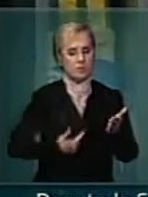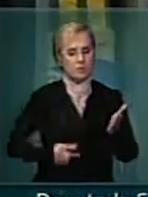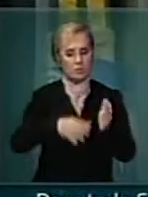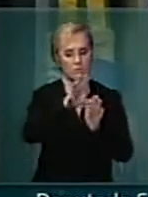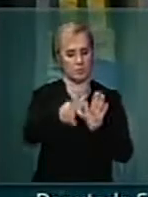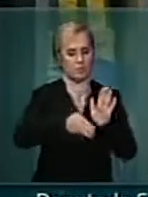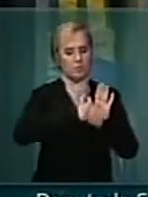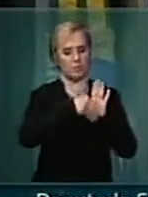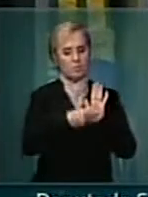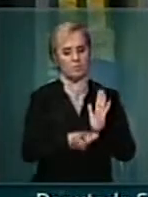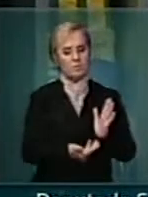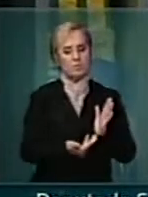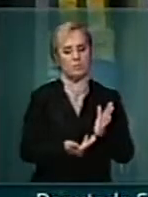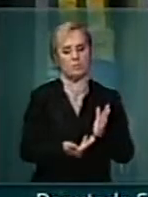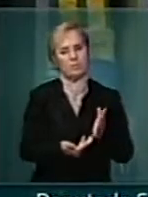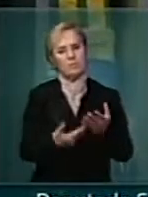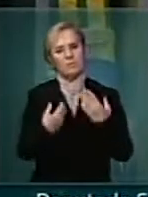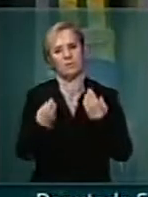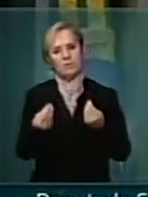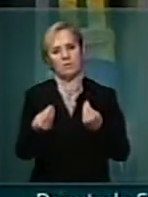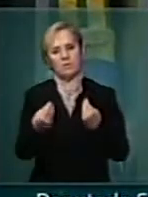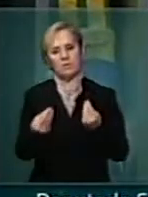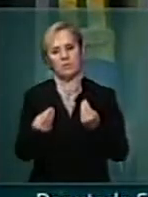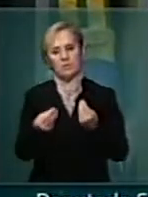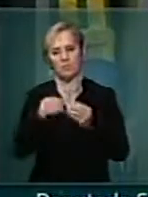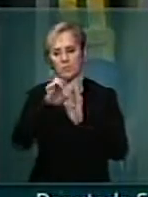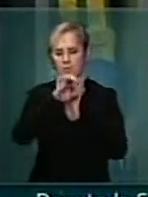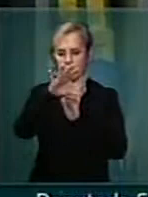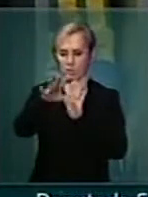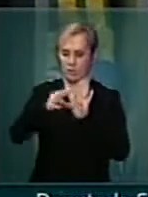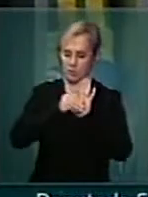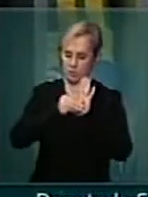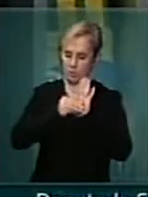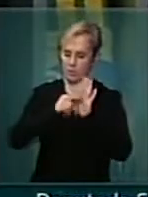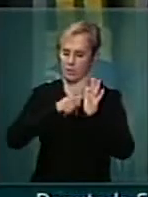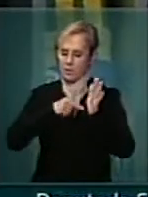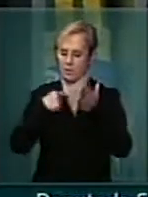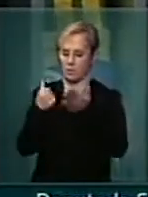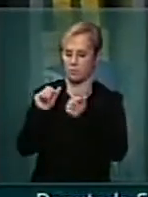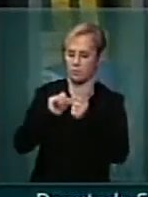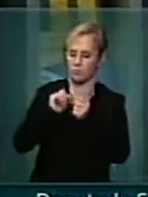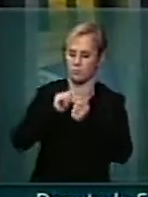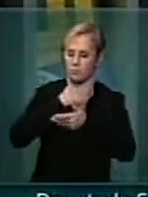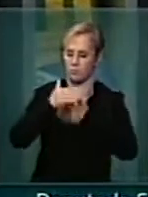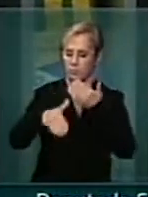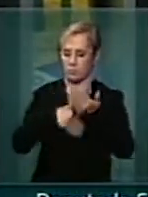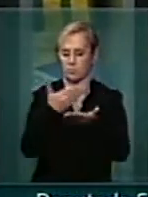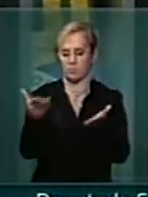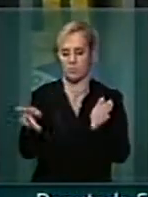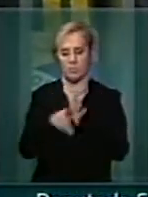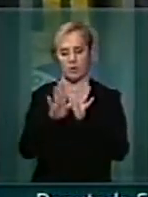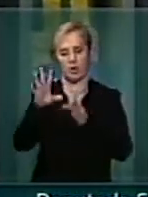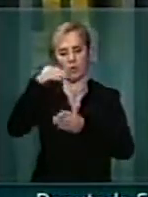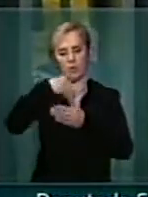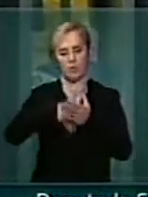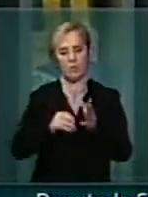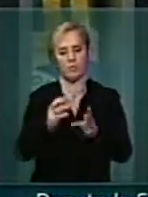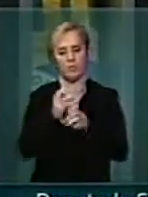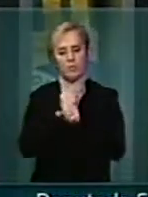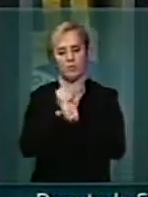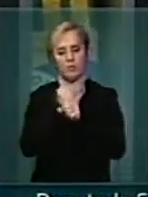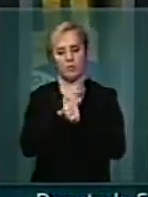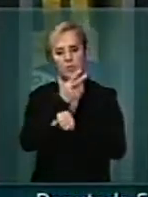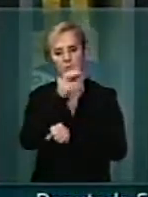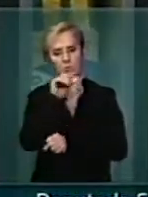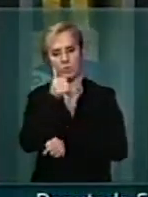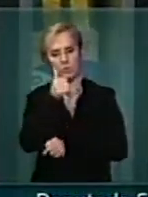Ora, senhor presidente, as emendas que estão sendo executadas para 2011, nenhuma,